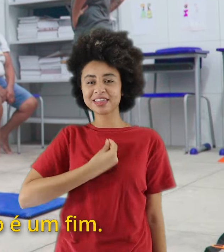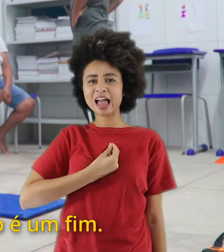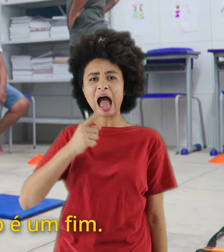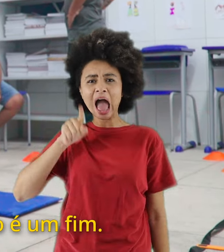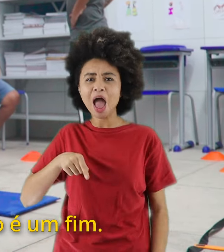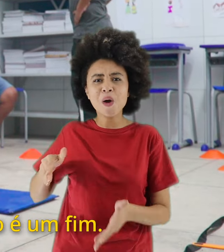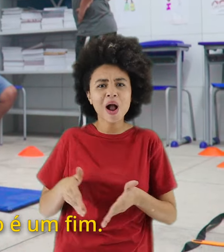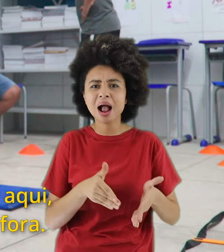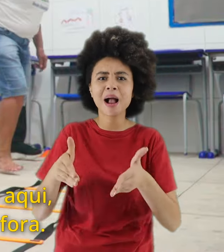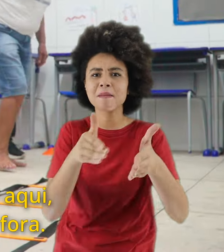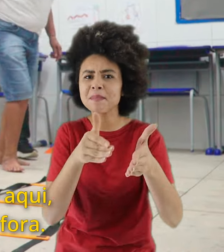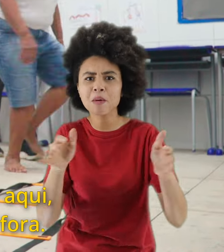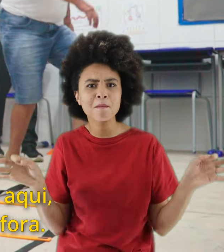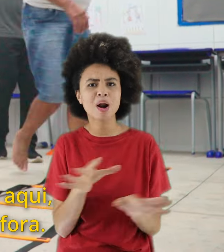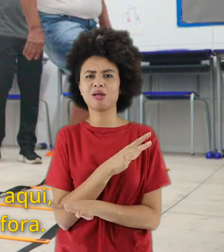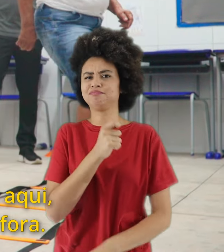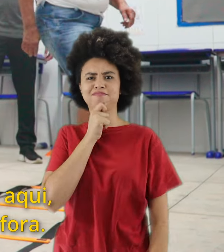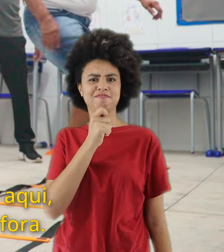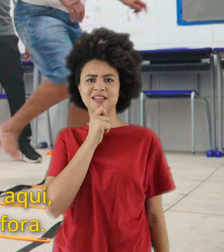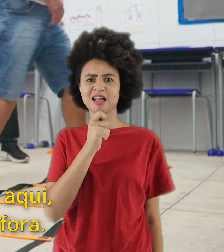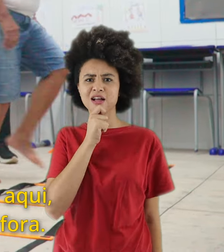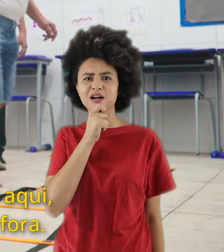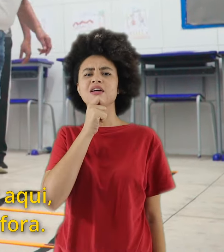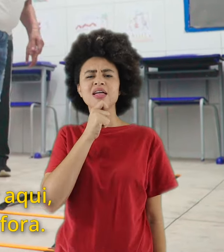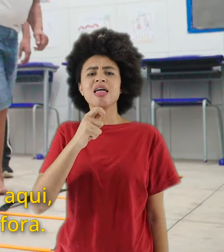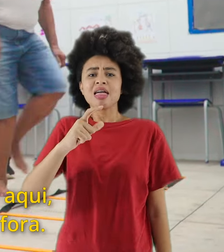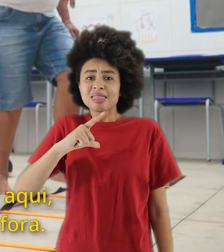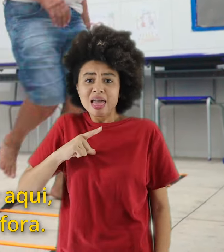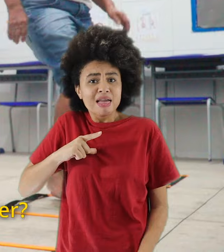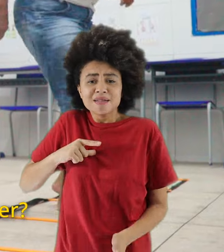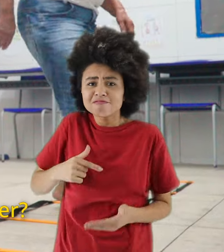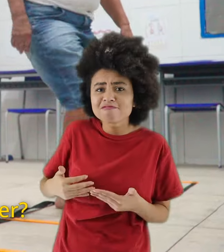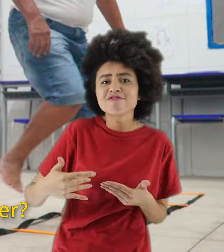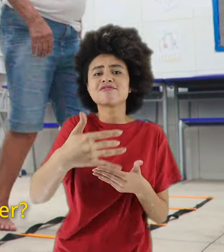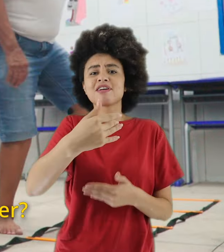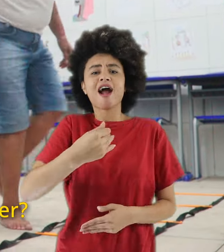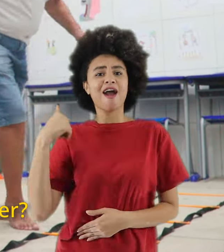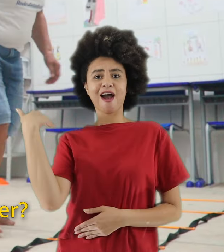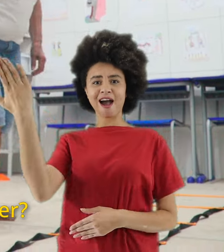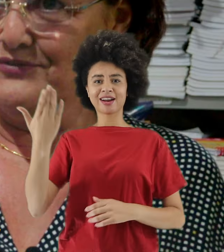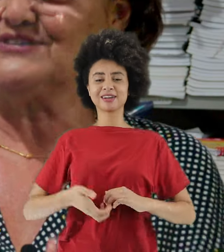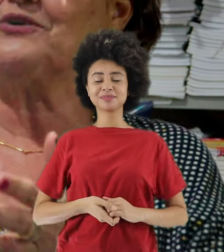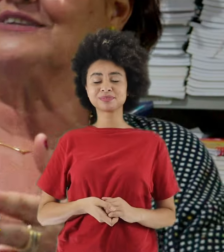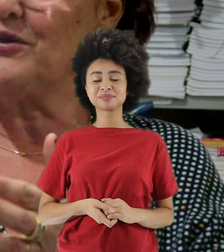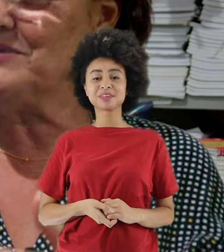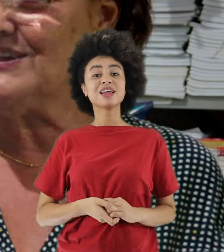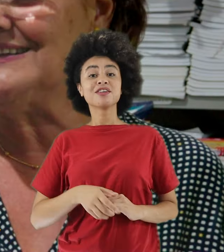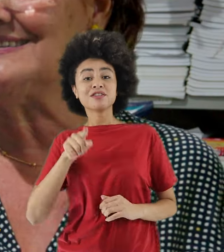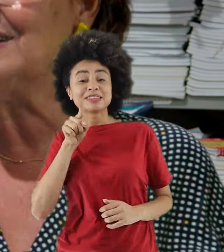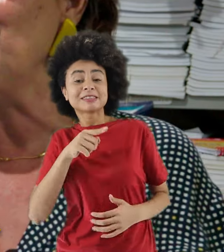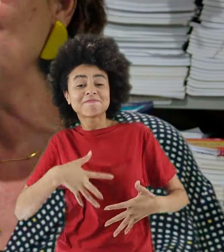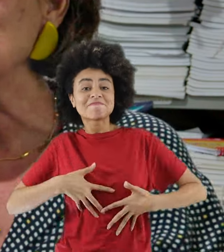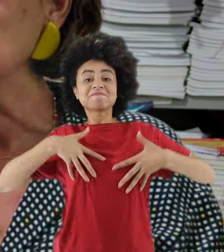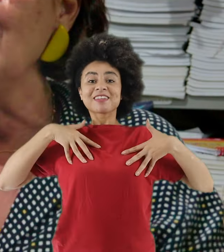um meio, isso aqui não é um fim. Vocês estão passando por aqui. Vocês têm uma vida toda lá fora. O que é que nos dá imenso prazer? Você encontrar uma